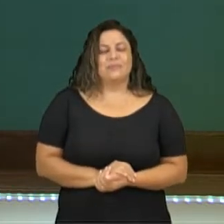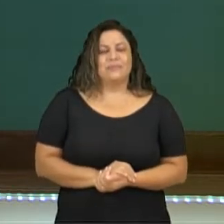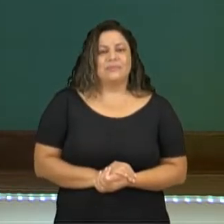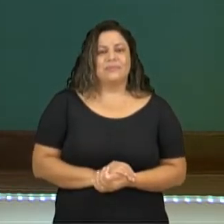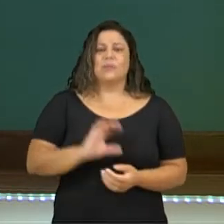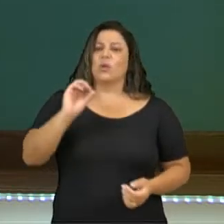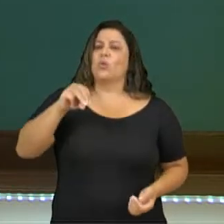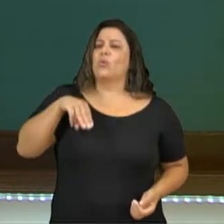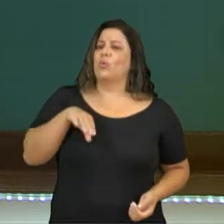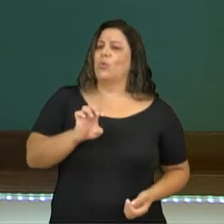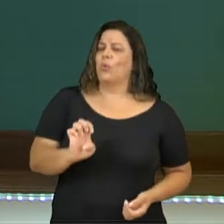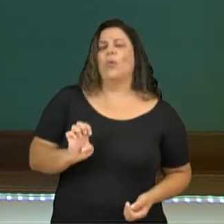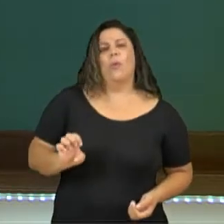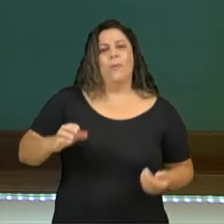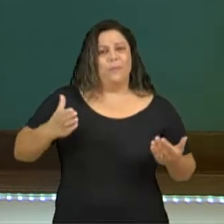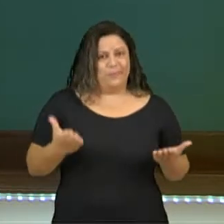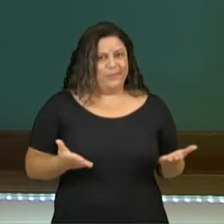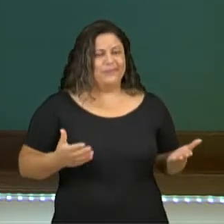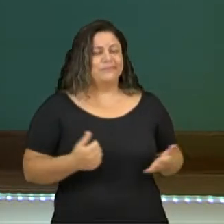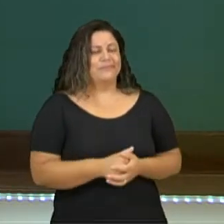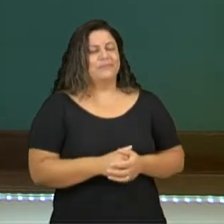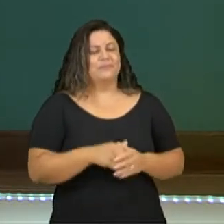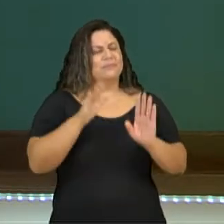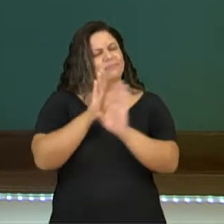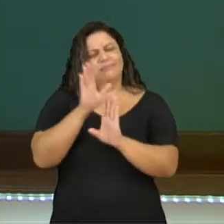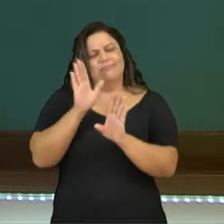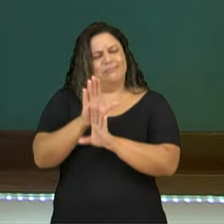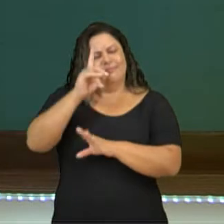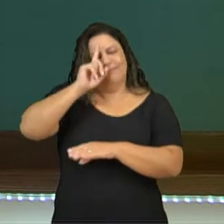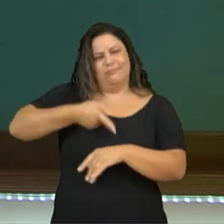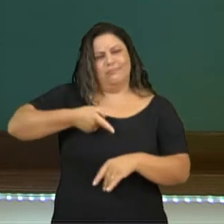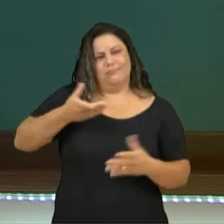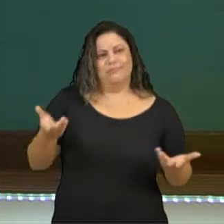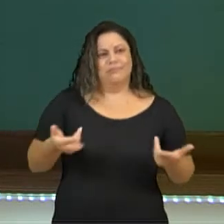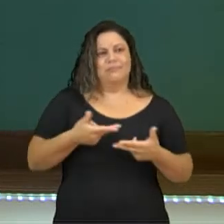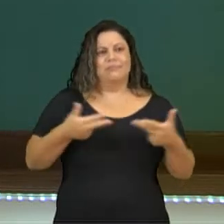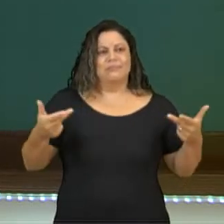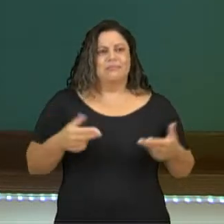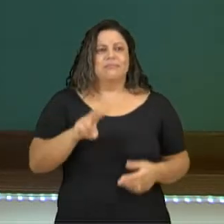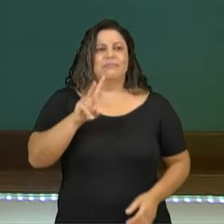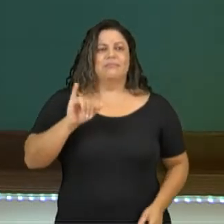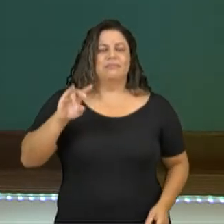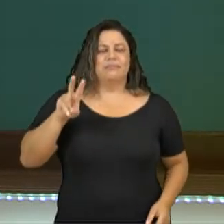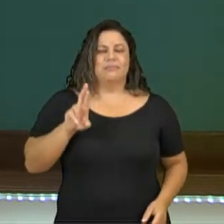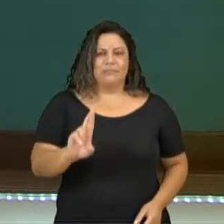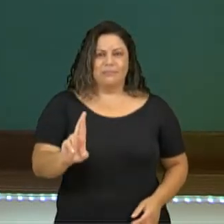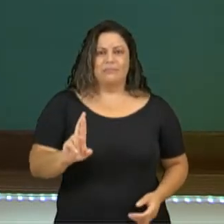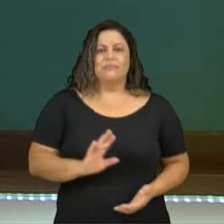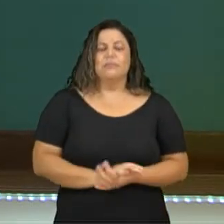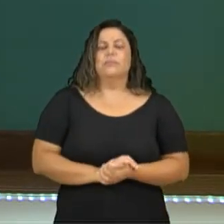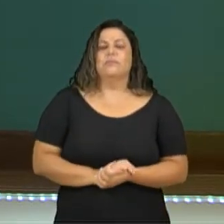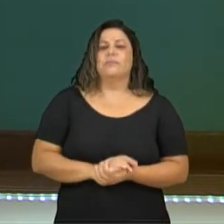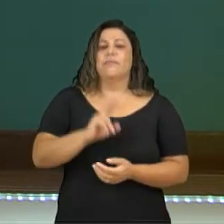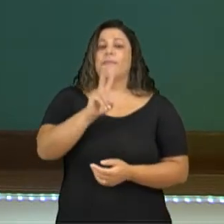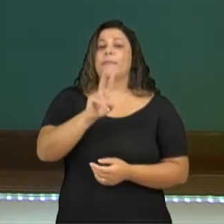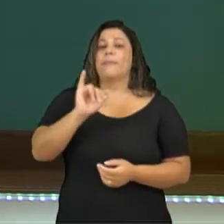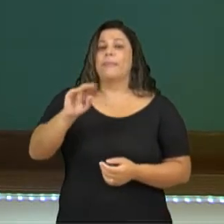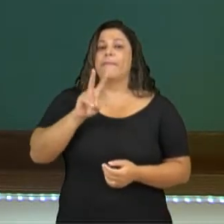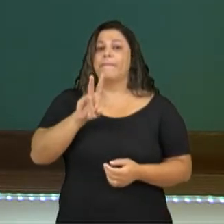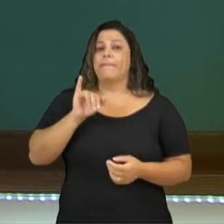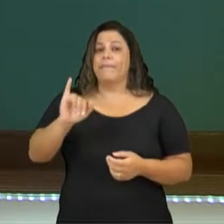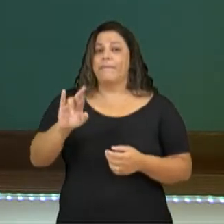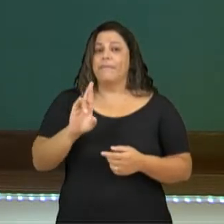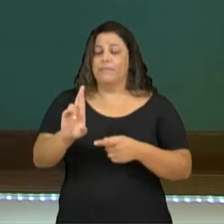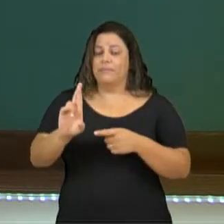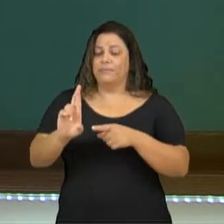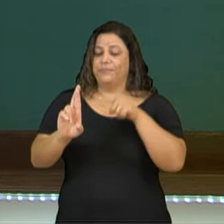Come. Come a hora. Um conselho, um ordem. Bebir, verbo de terceira conjugação, terminado em ir. Eu